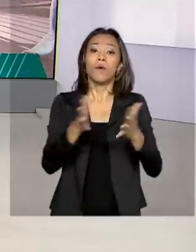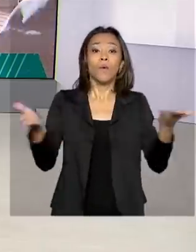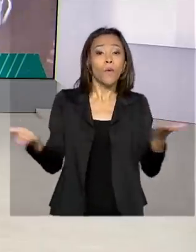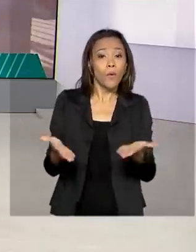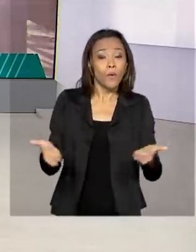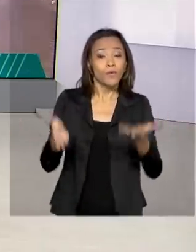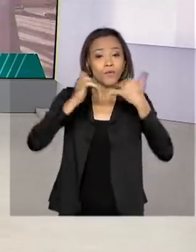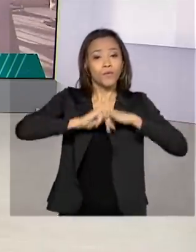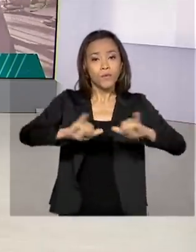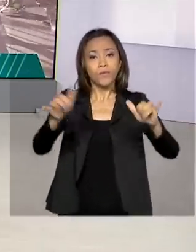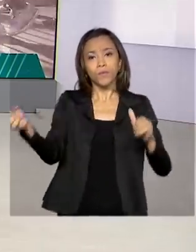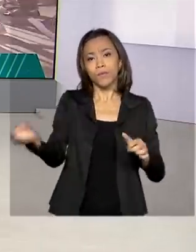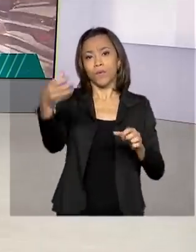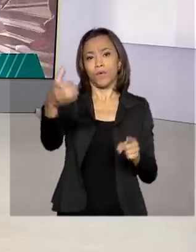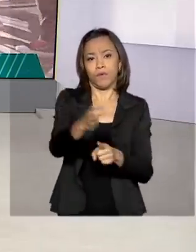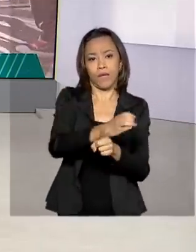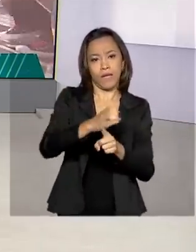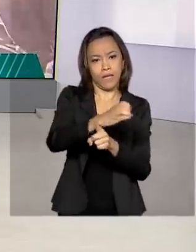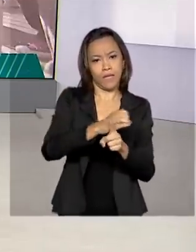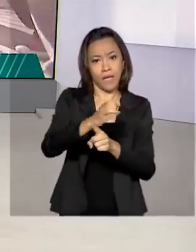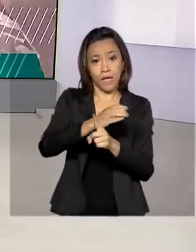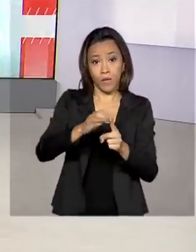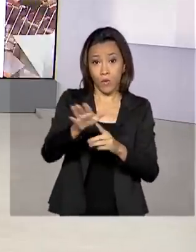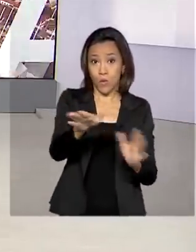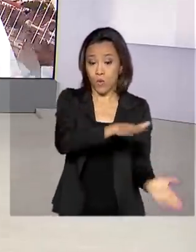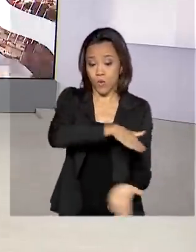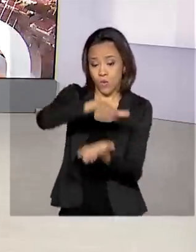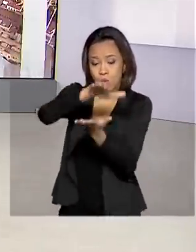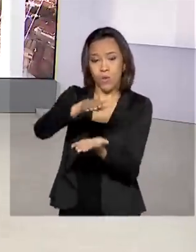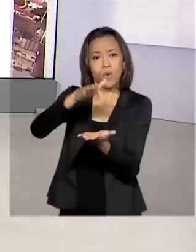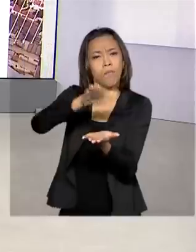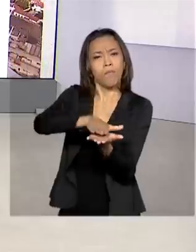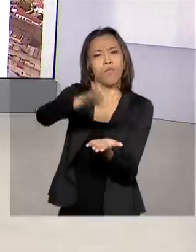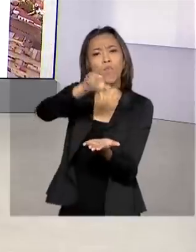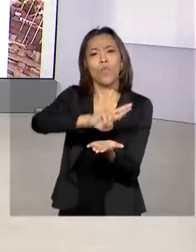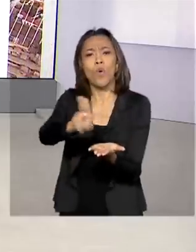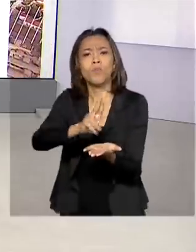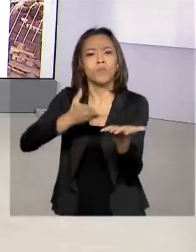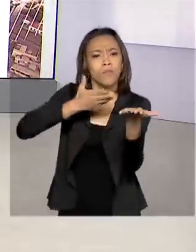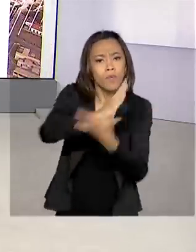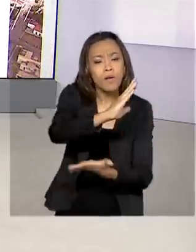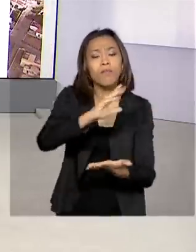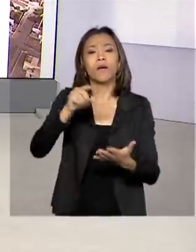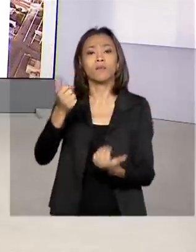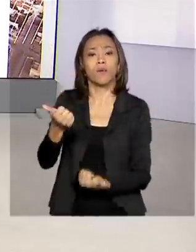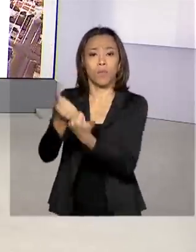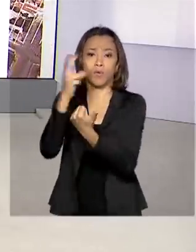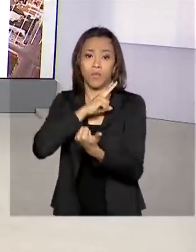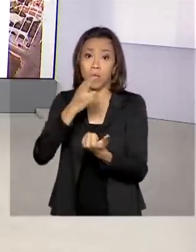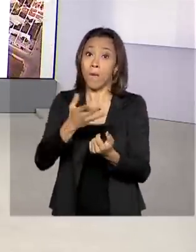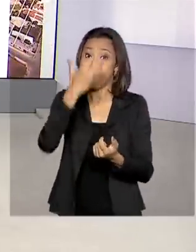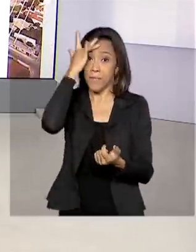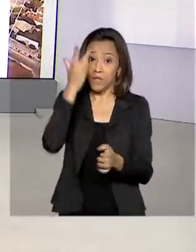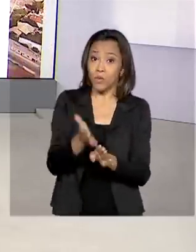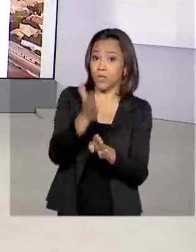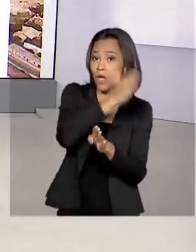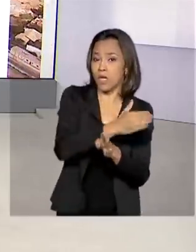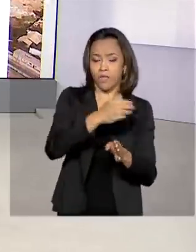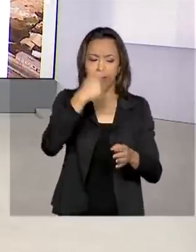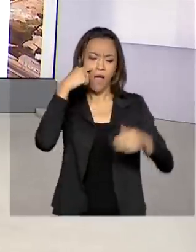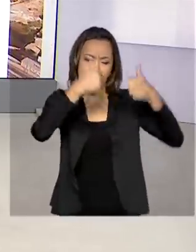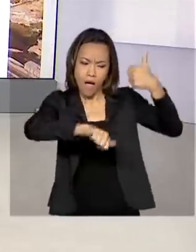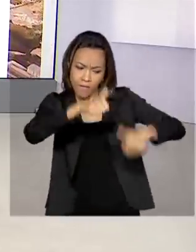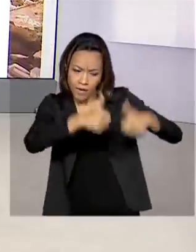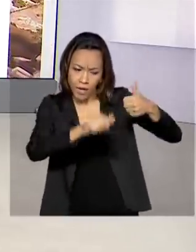novo calendário para mais um lote de aprovados no auxílio emergencial. São pessoas que tiveram os pedidos reavaliados em